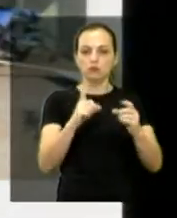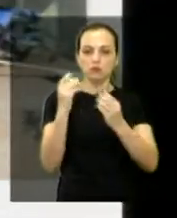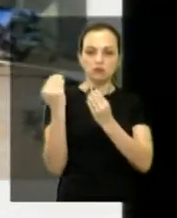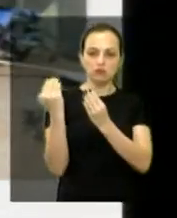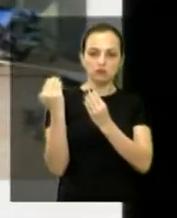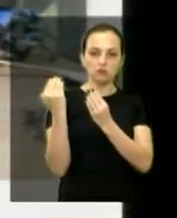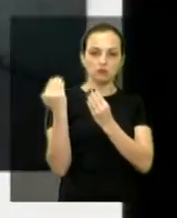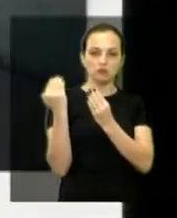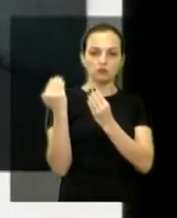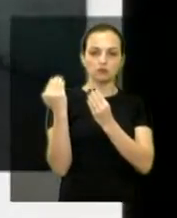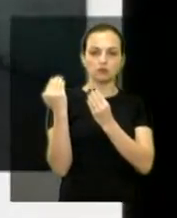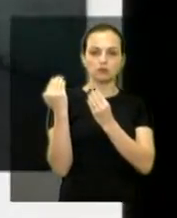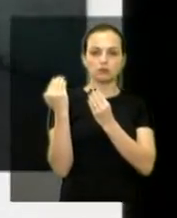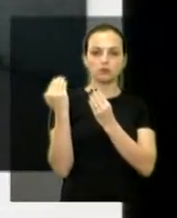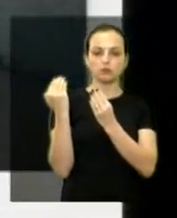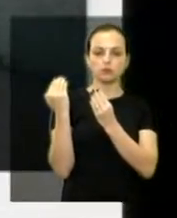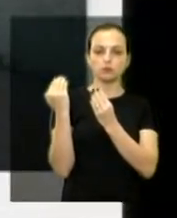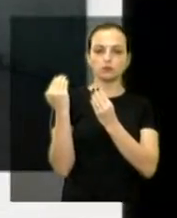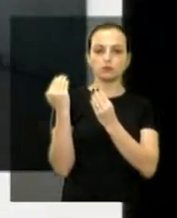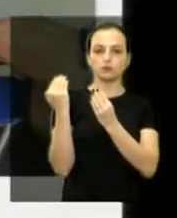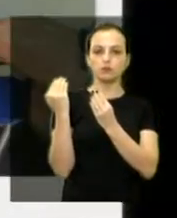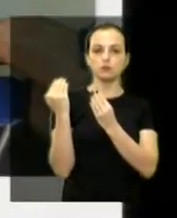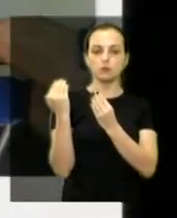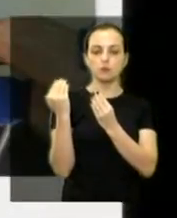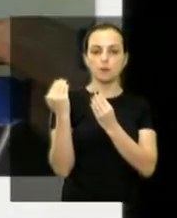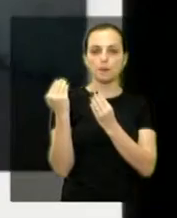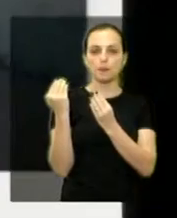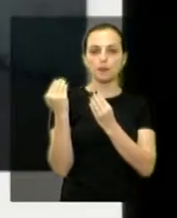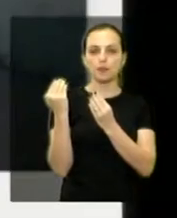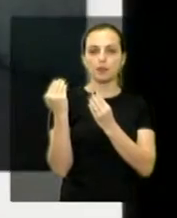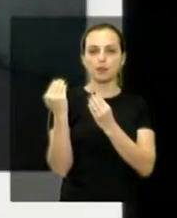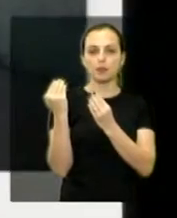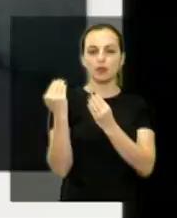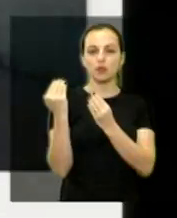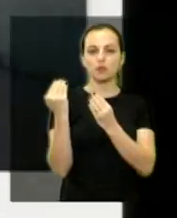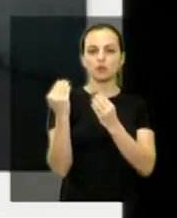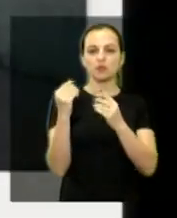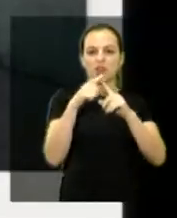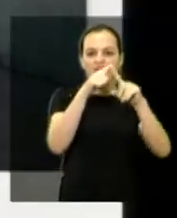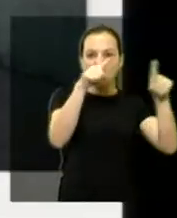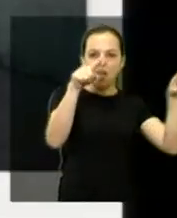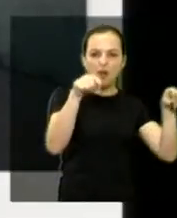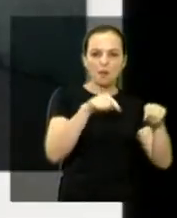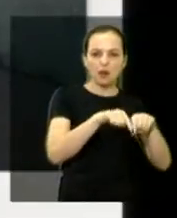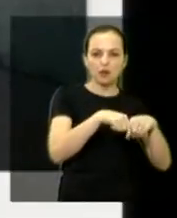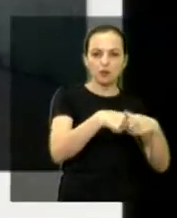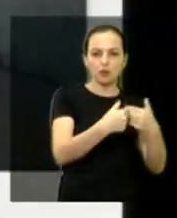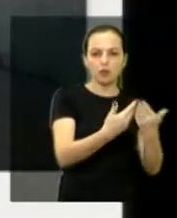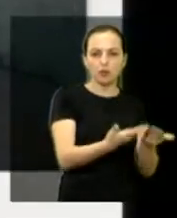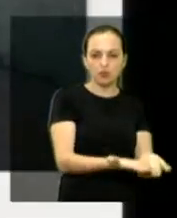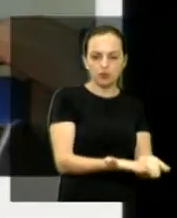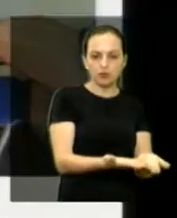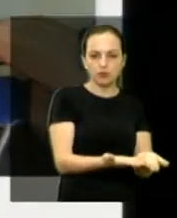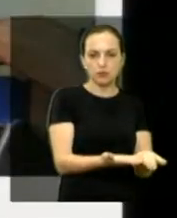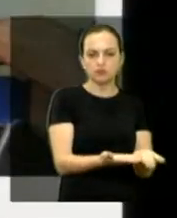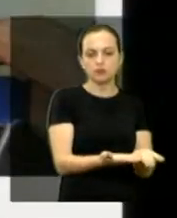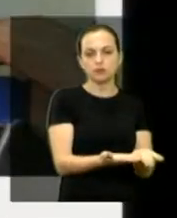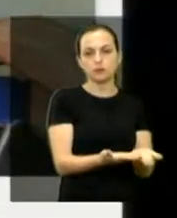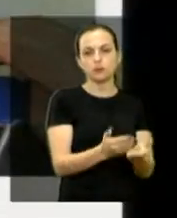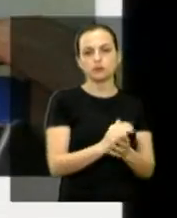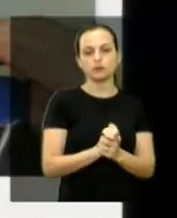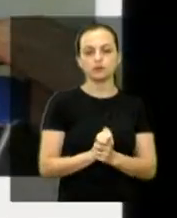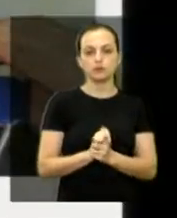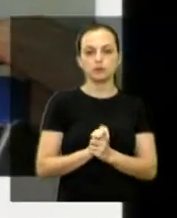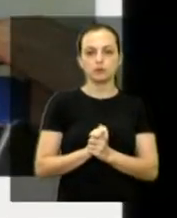pouquinho, Mário, faz favor. Vai passando, a placa de identificação do posto está caída lá no chão, volta, volta as